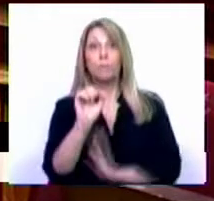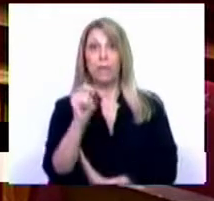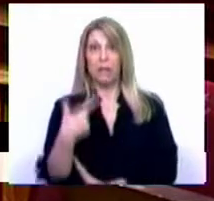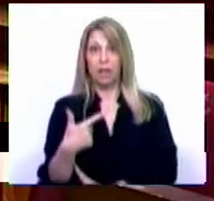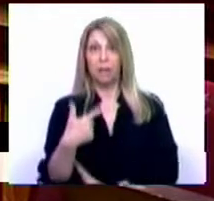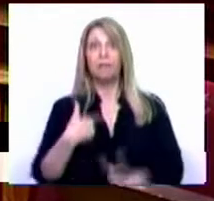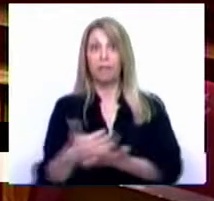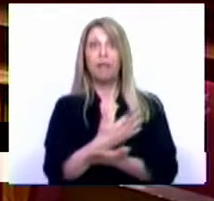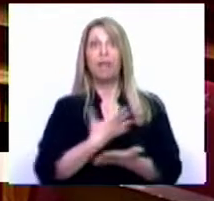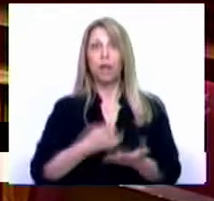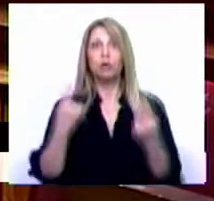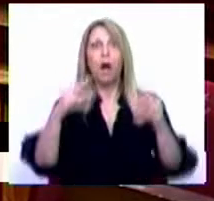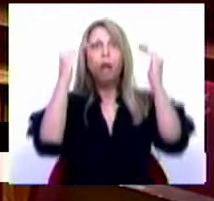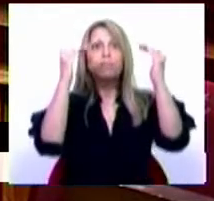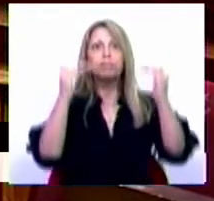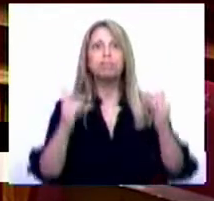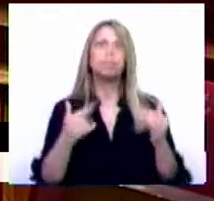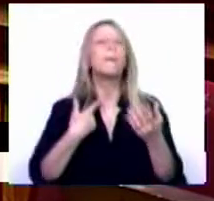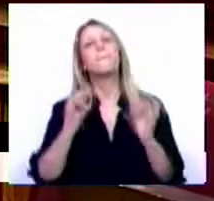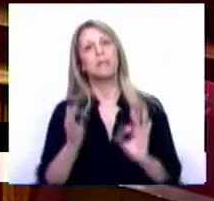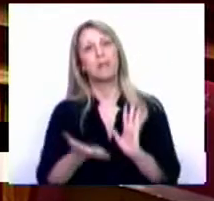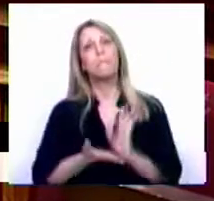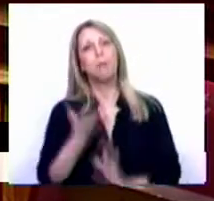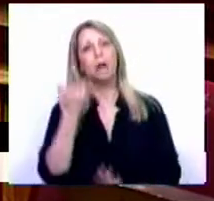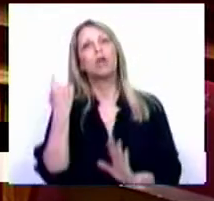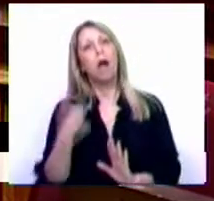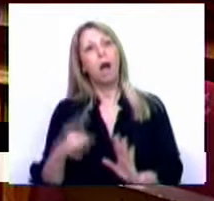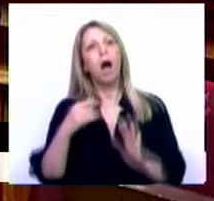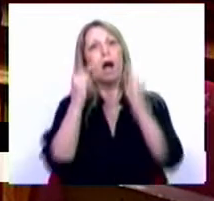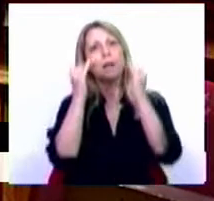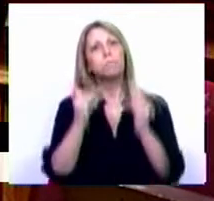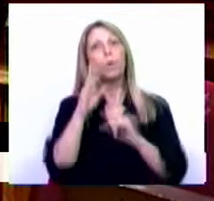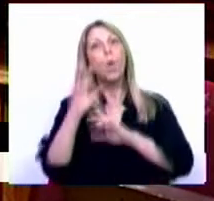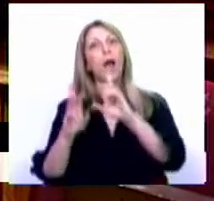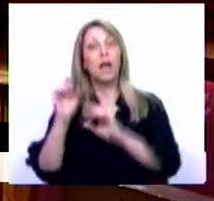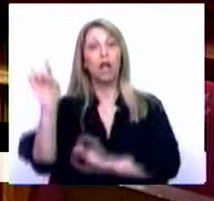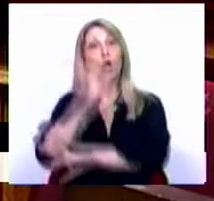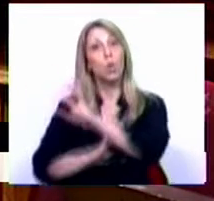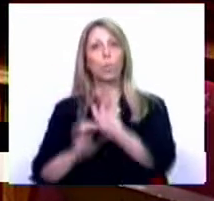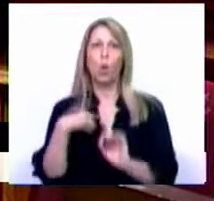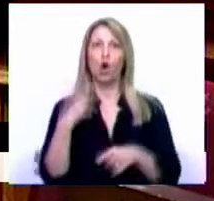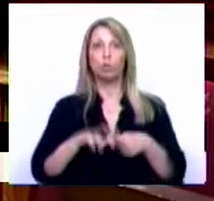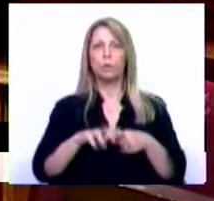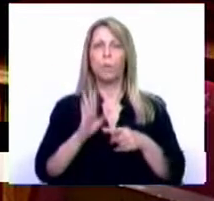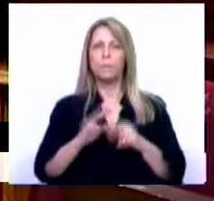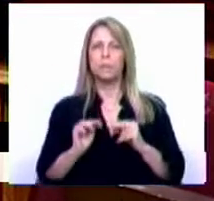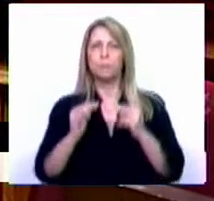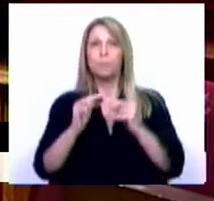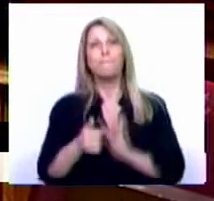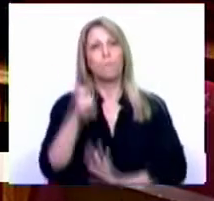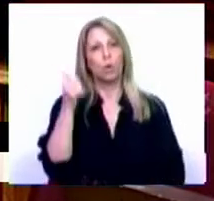conseguir mais. Há um ranking europeu, precisamos de melhorar a nossa posição no ranking e um dia deste, quem for ao portal de